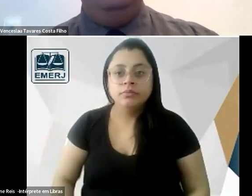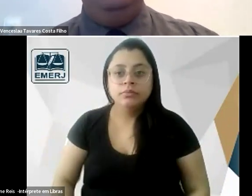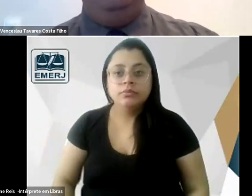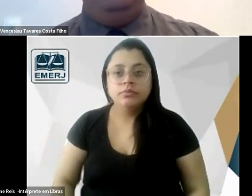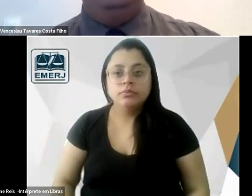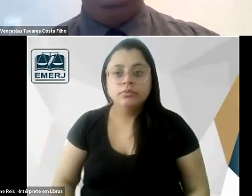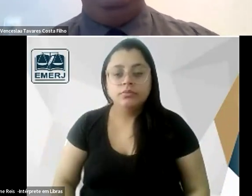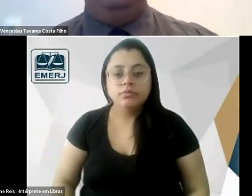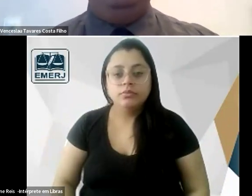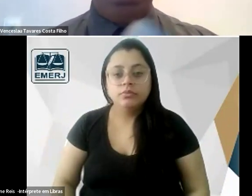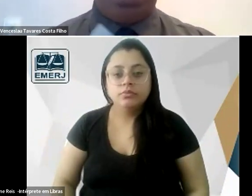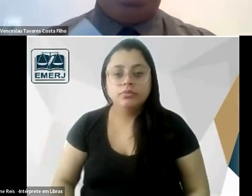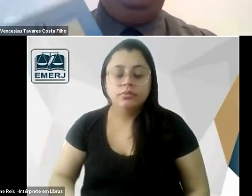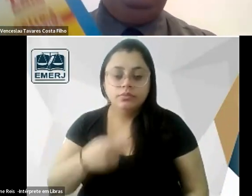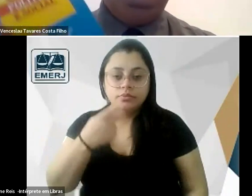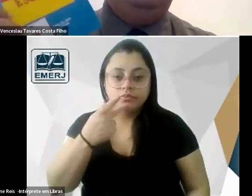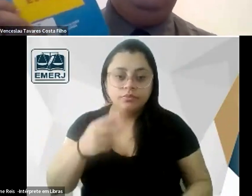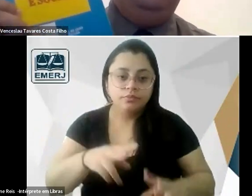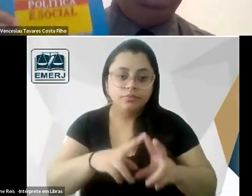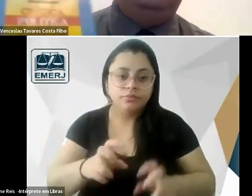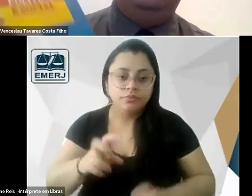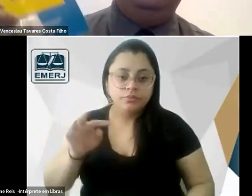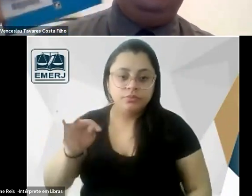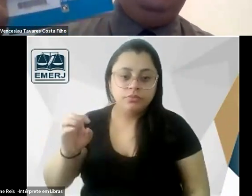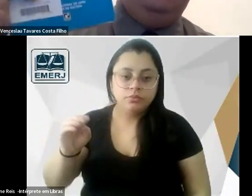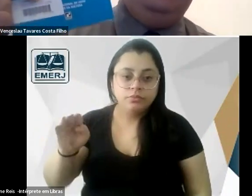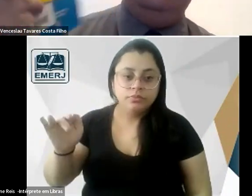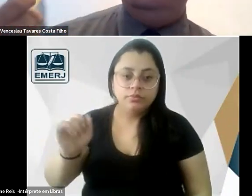de falar sobre na verdade uma polêmica de Tobias